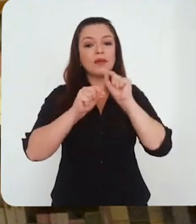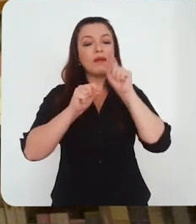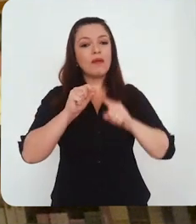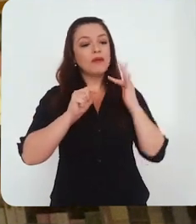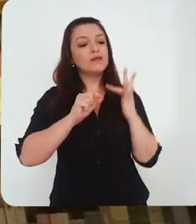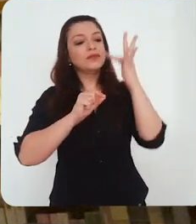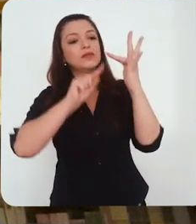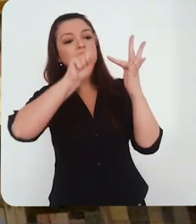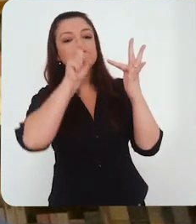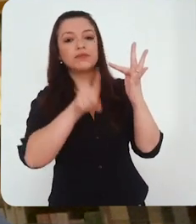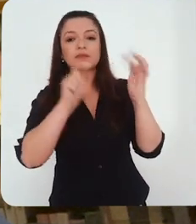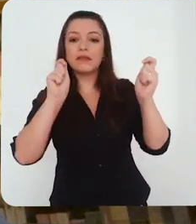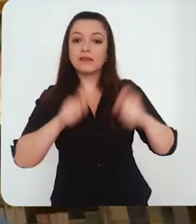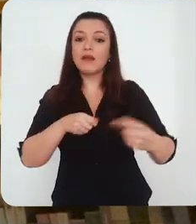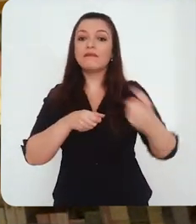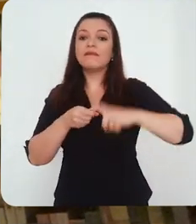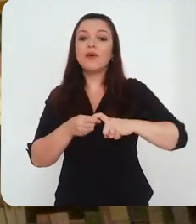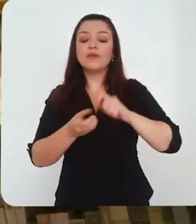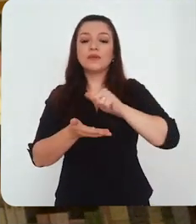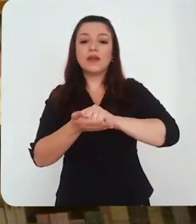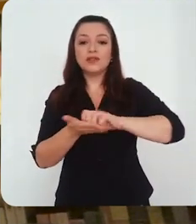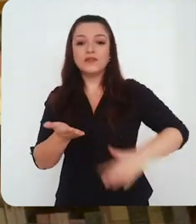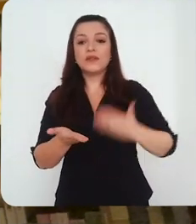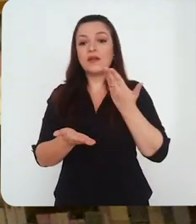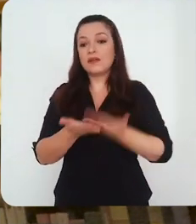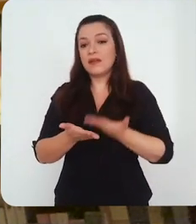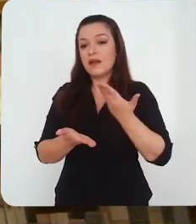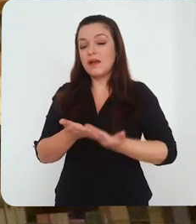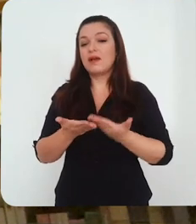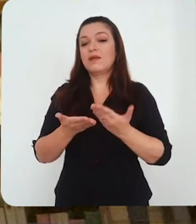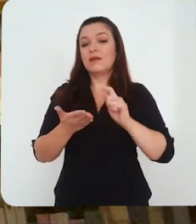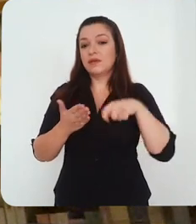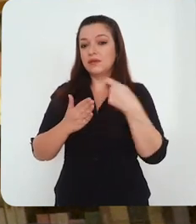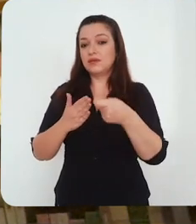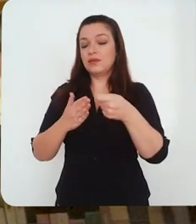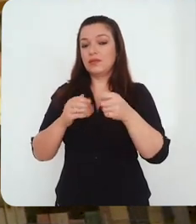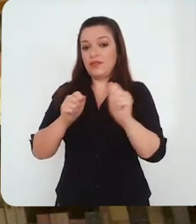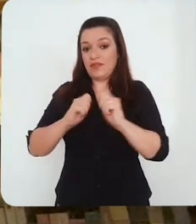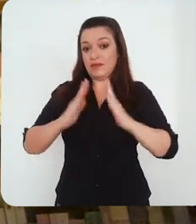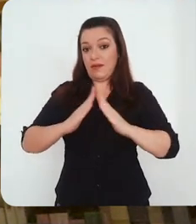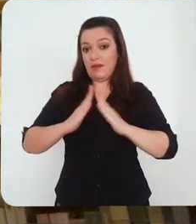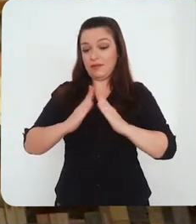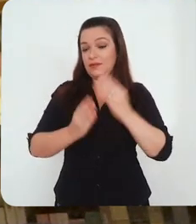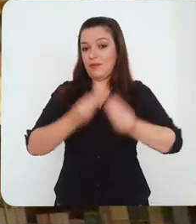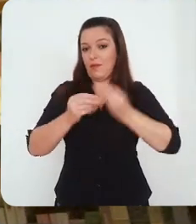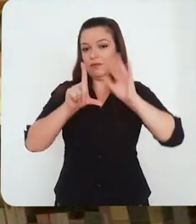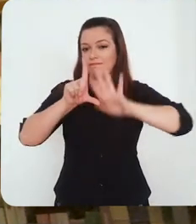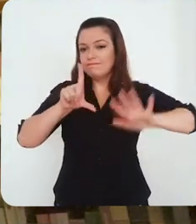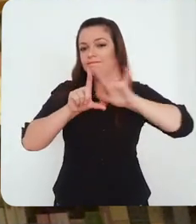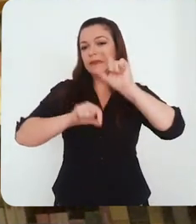um novo horizonte de discussão sobre uma eventual retomada das nossas atividades remotamente. E é sobre esse